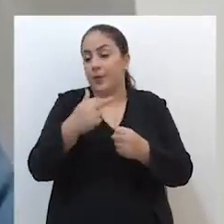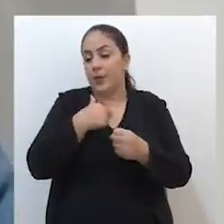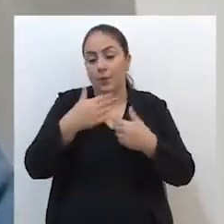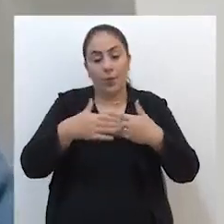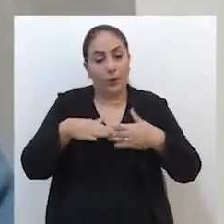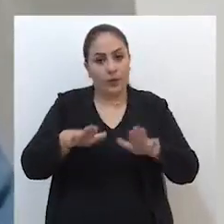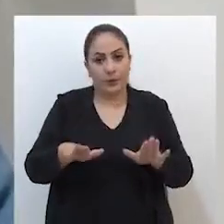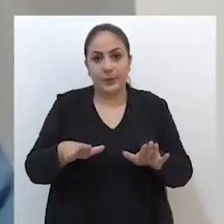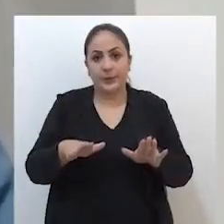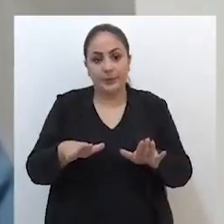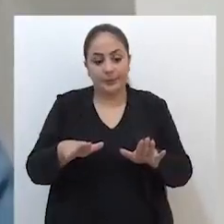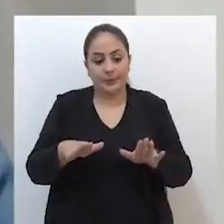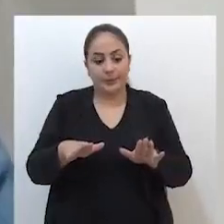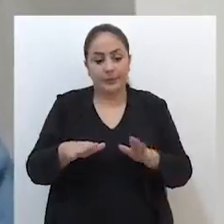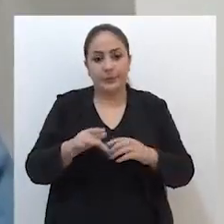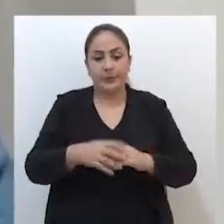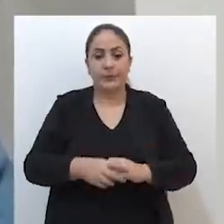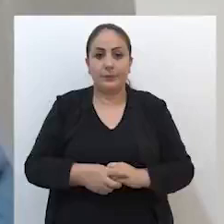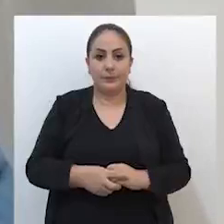não poderão abrir,